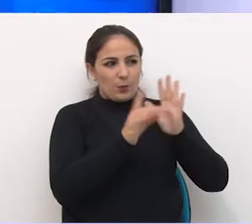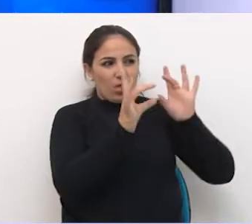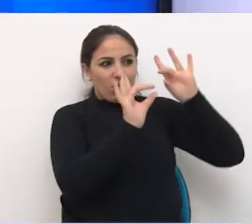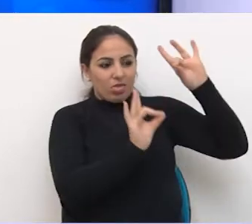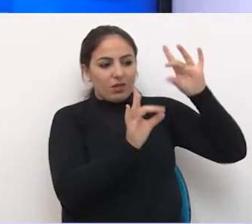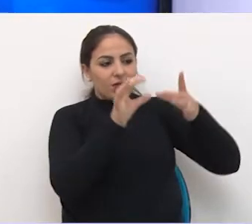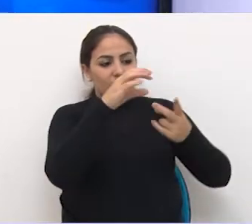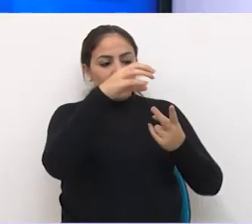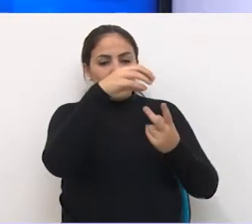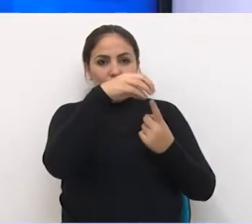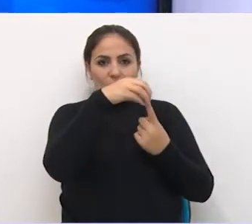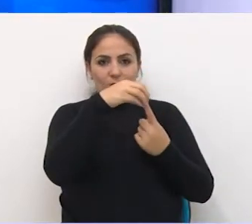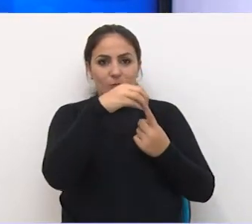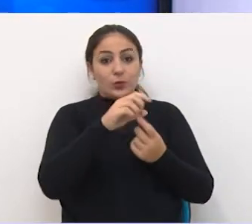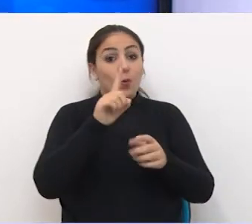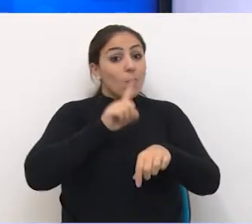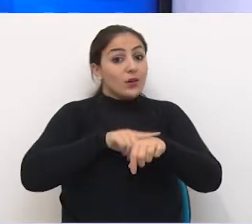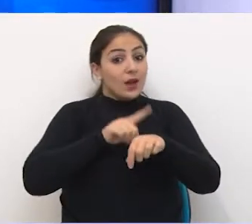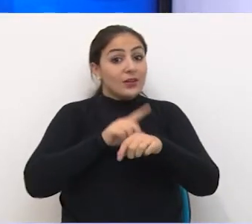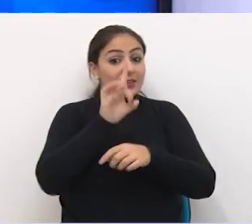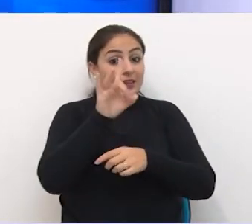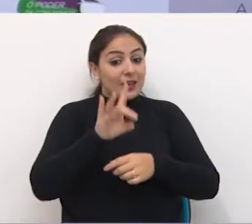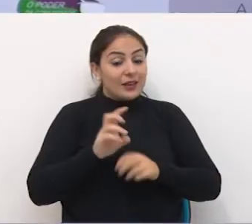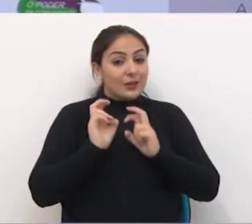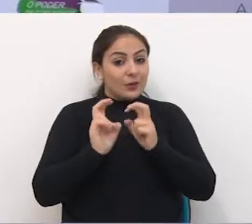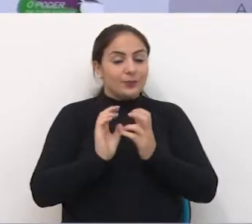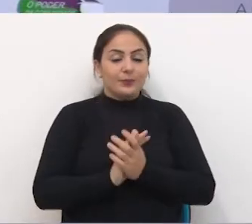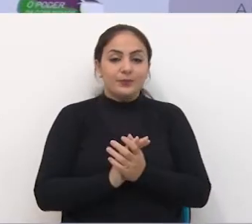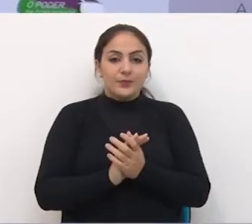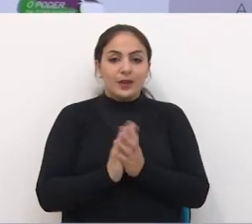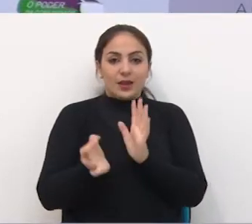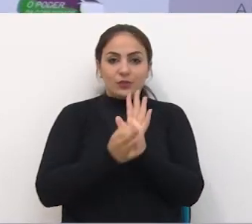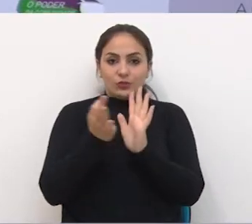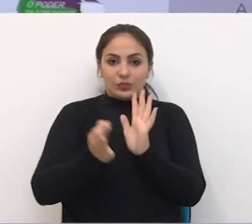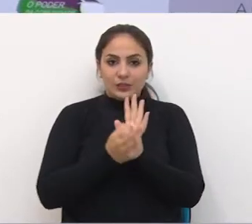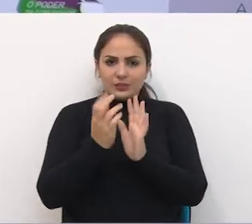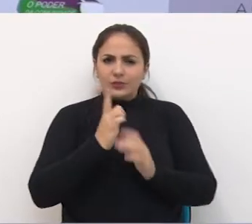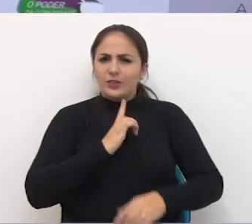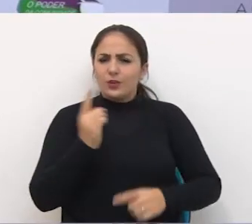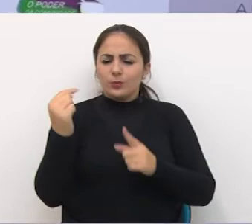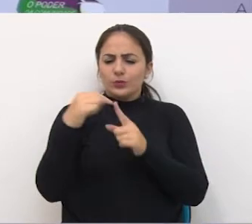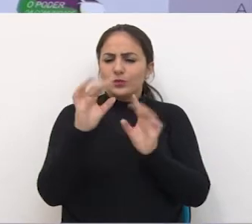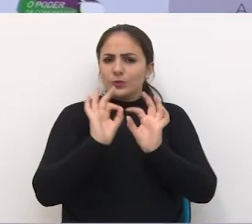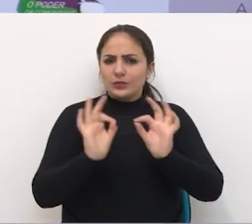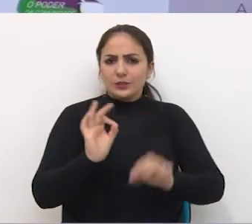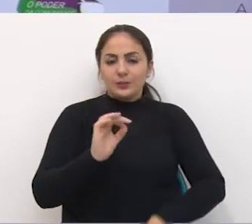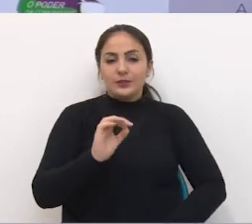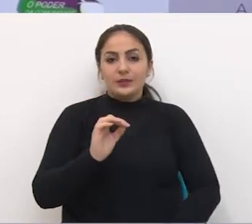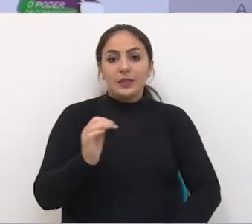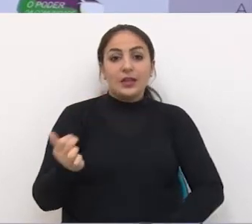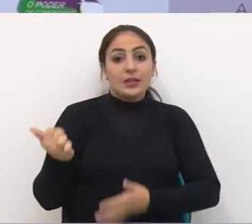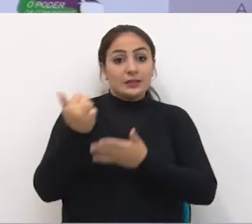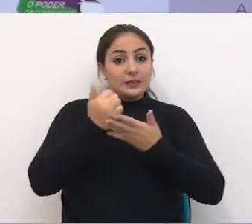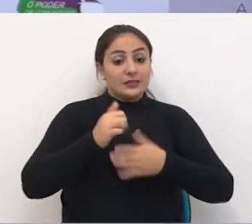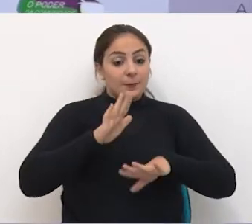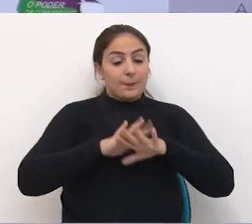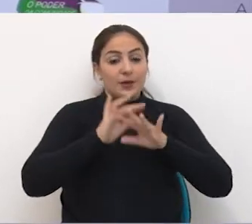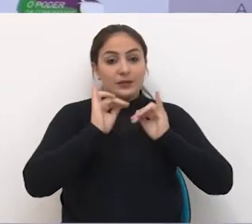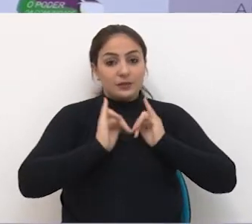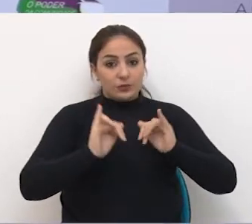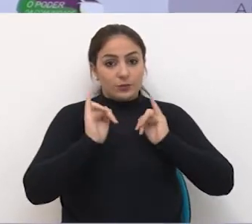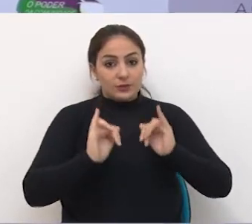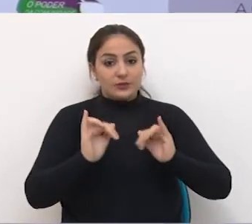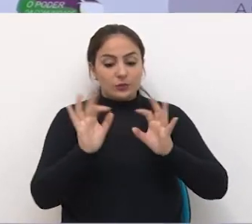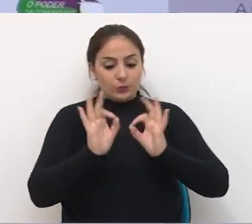ônibus Com os horários De cada linha A indicação Ela tem Um objetivo Bem simples Que é trazer Maiores informações Sobre os